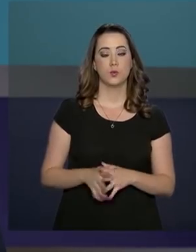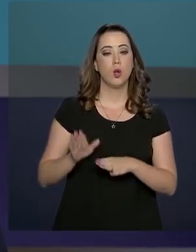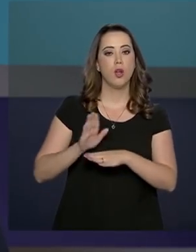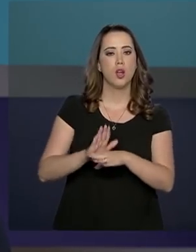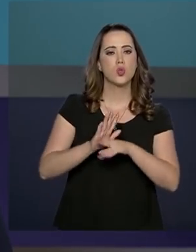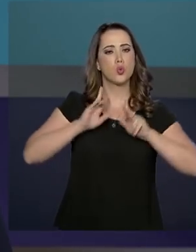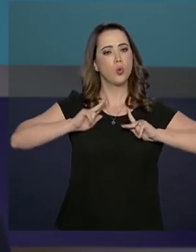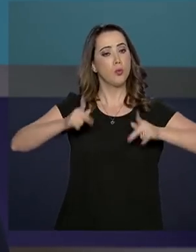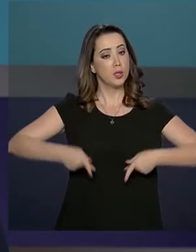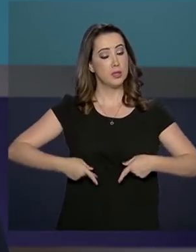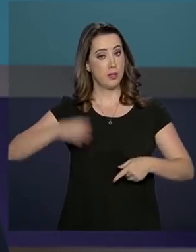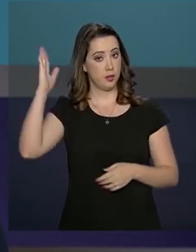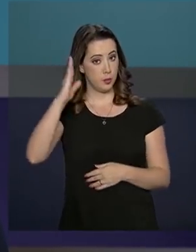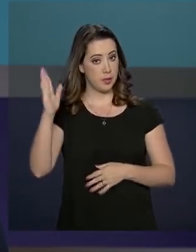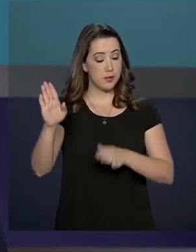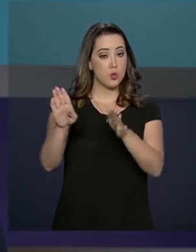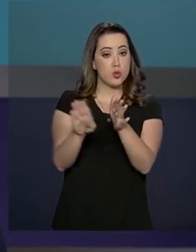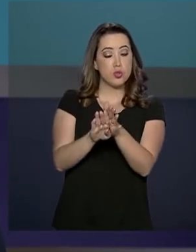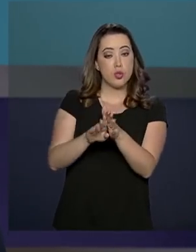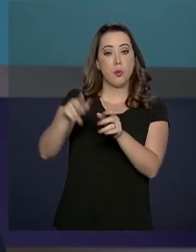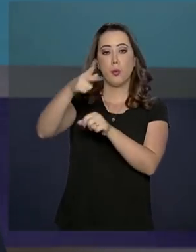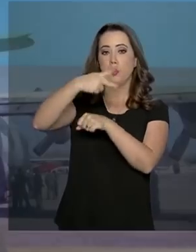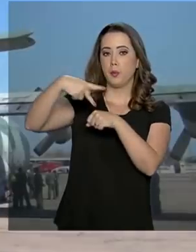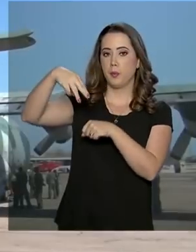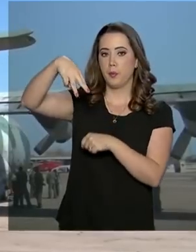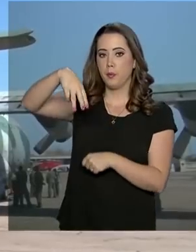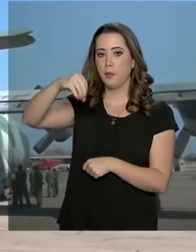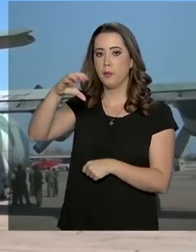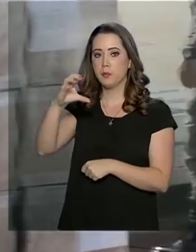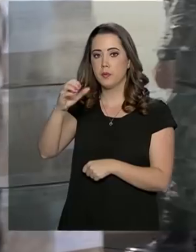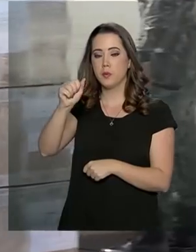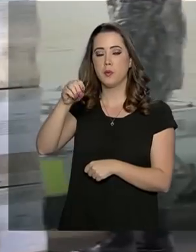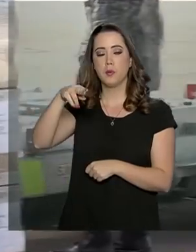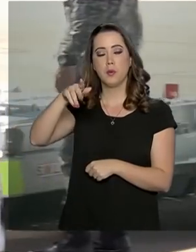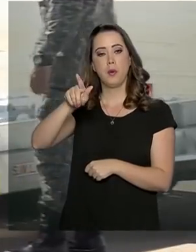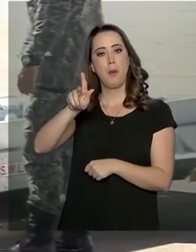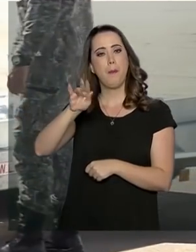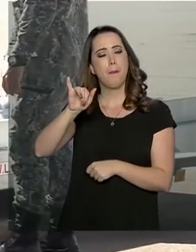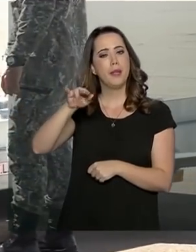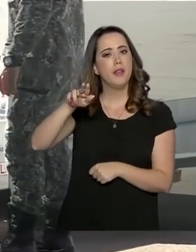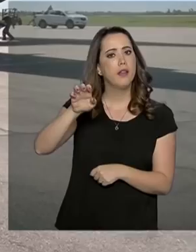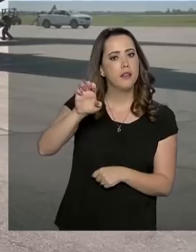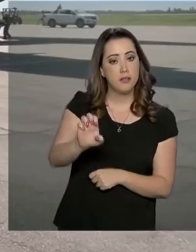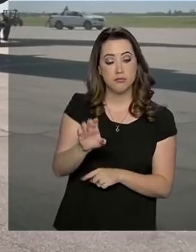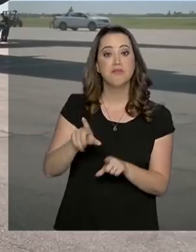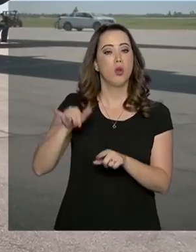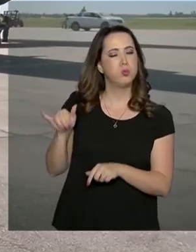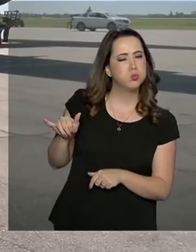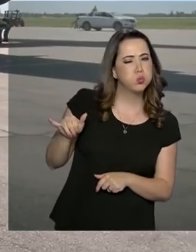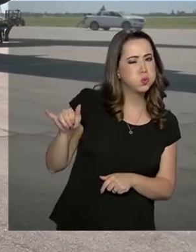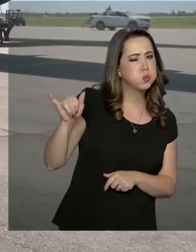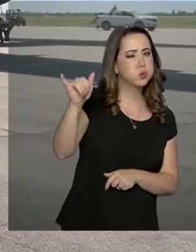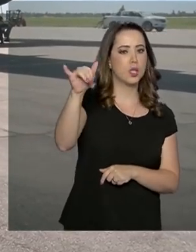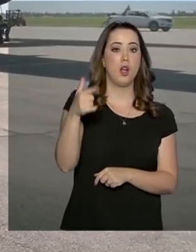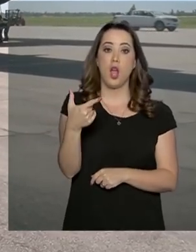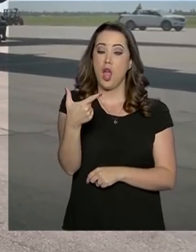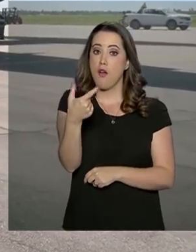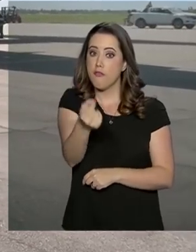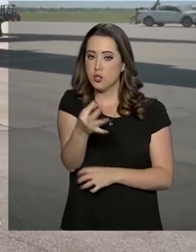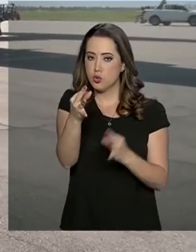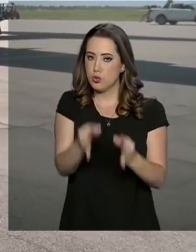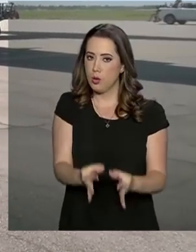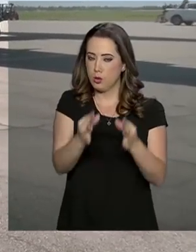Ajuda humanitária brasileira chega a Moçambique. Aeronaves transportaram mais de 20 toneladas de suprimentos e